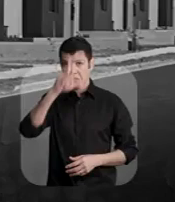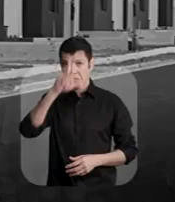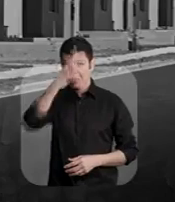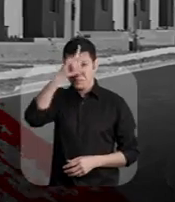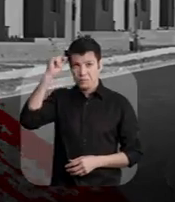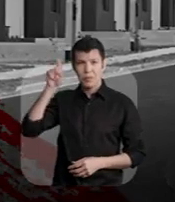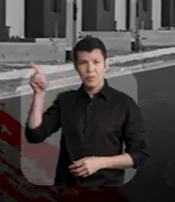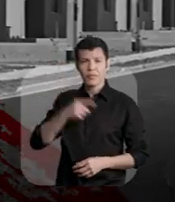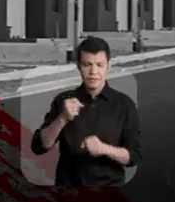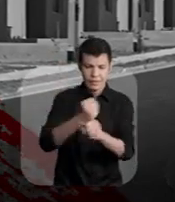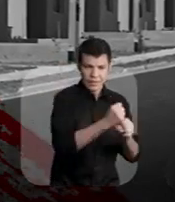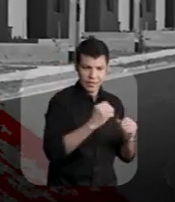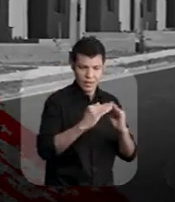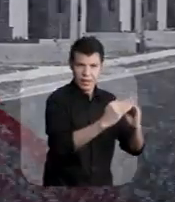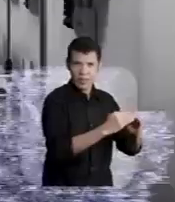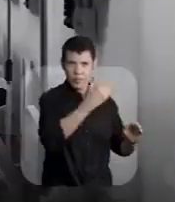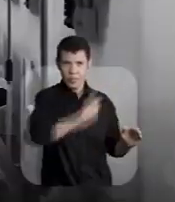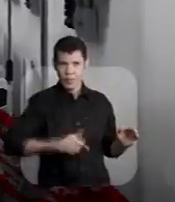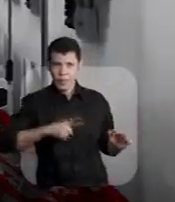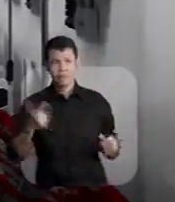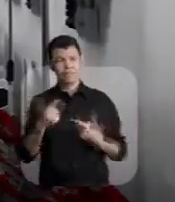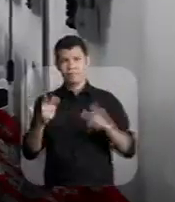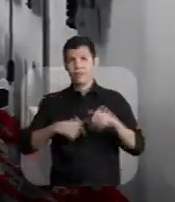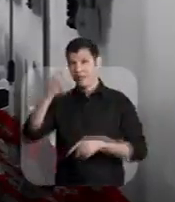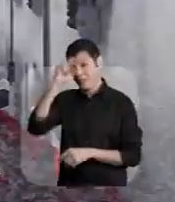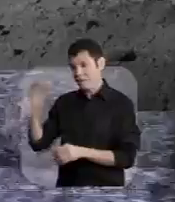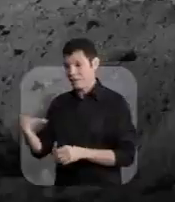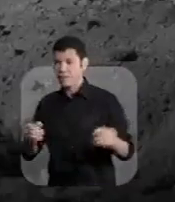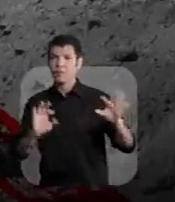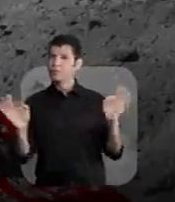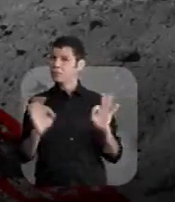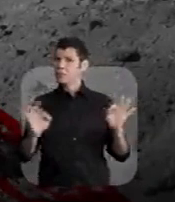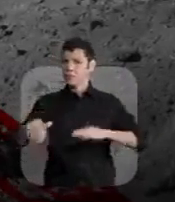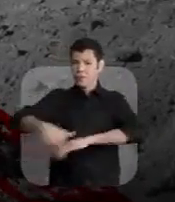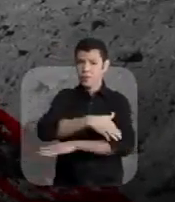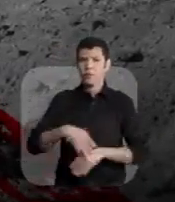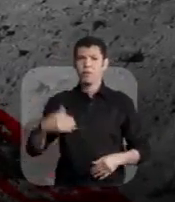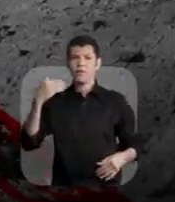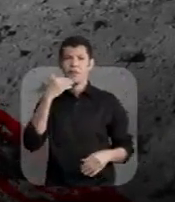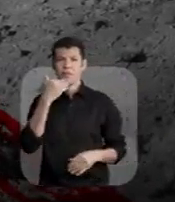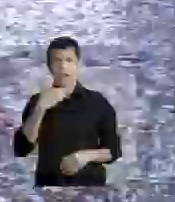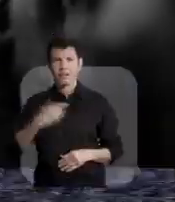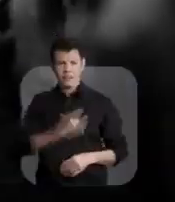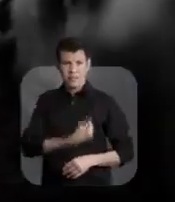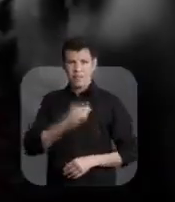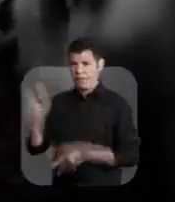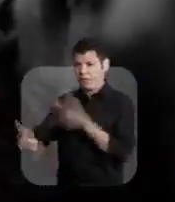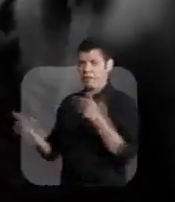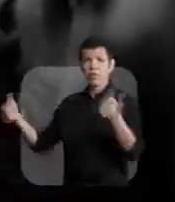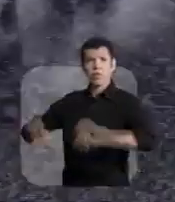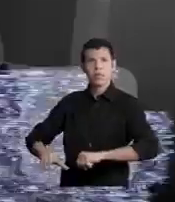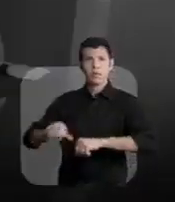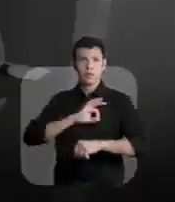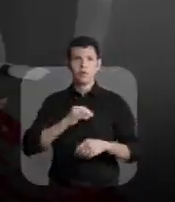Wilson Lima não construiu casas populares, não fez novos hospitais e nem obras para melhorar a vida das pessoas. Não cuidou da